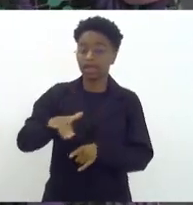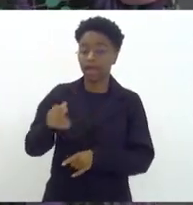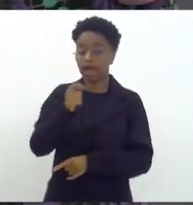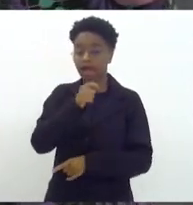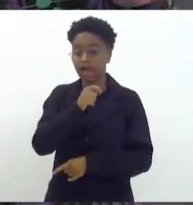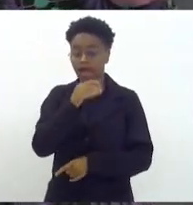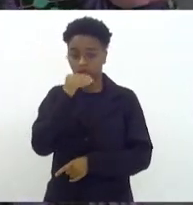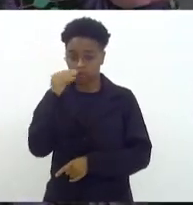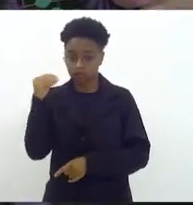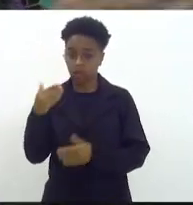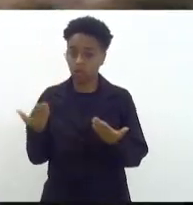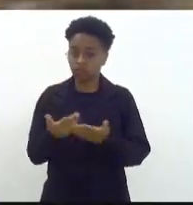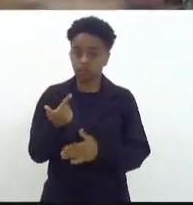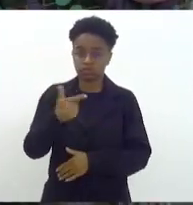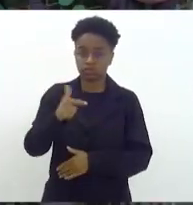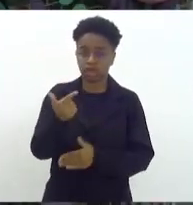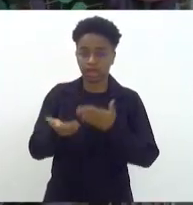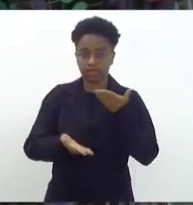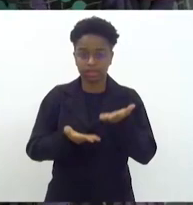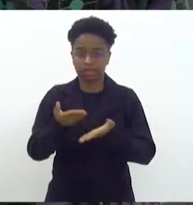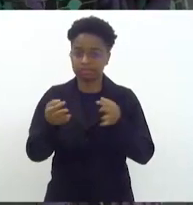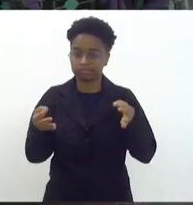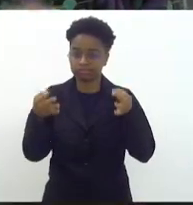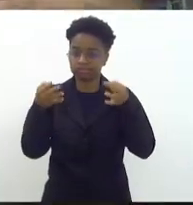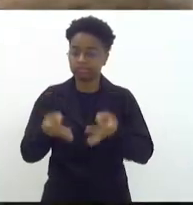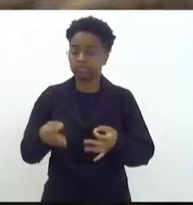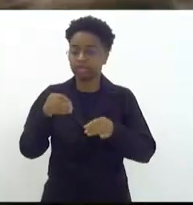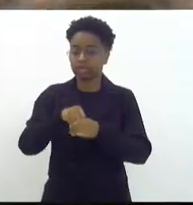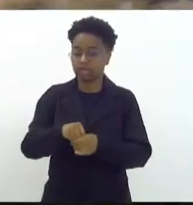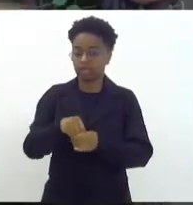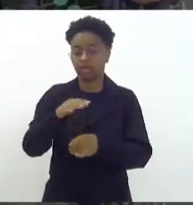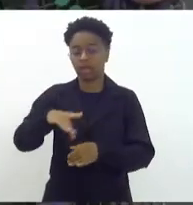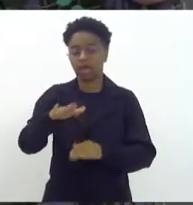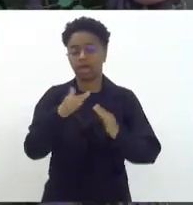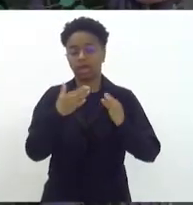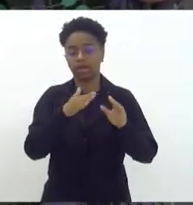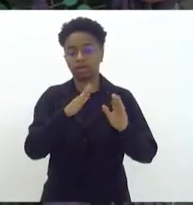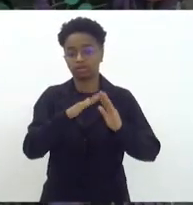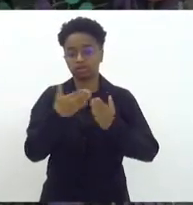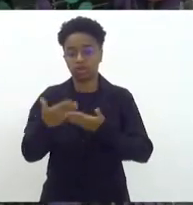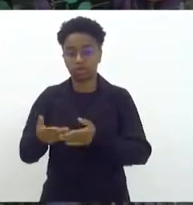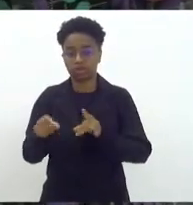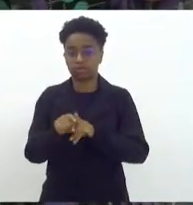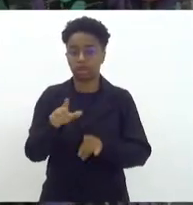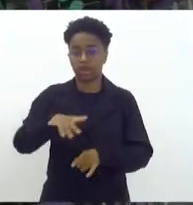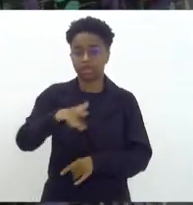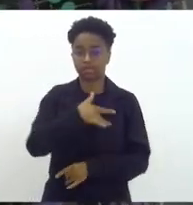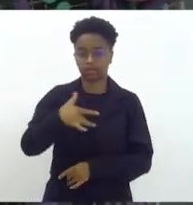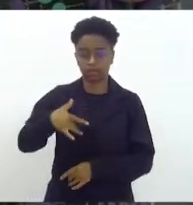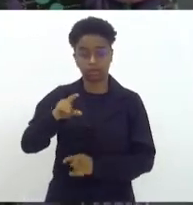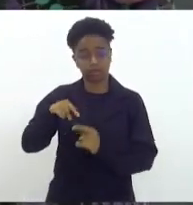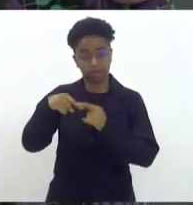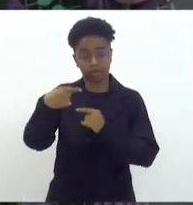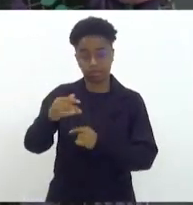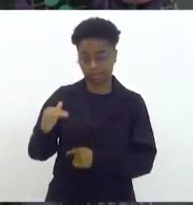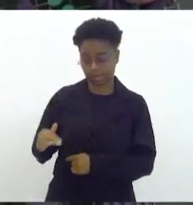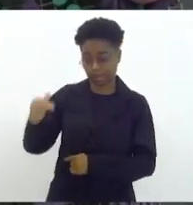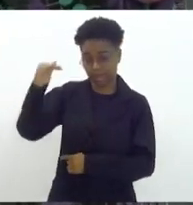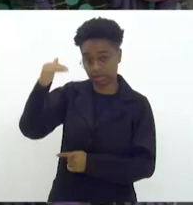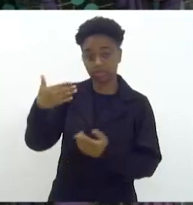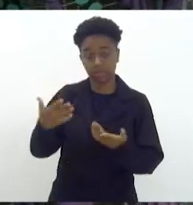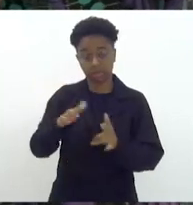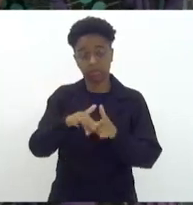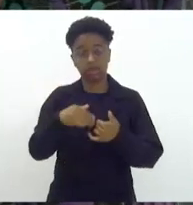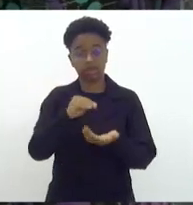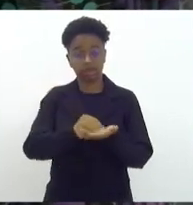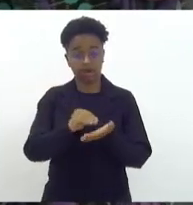não possuem o atendimento adequado nas redes de educação, nas redes de saúde, daqui a pouco estarão adultos. E terão aí, por conta da ausência